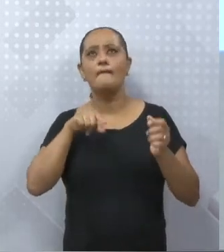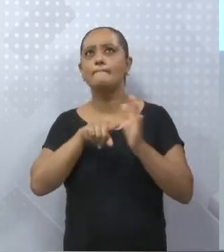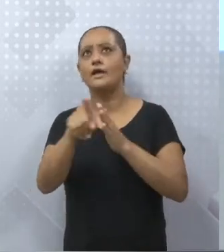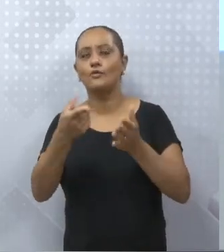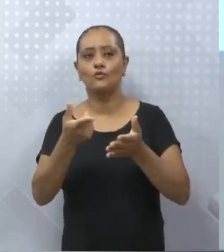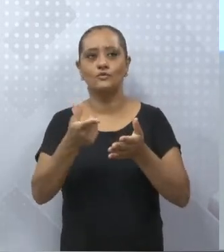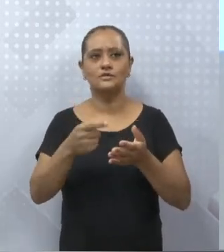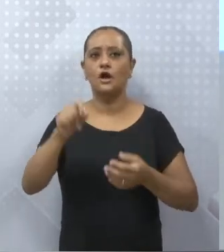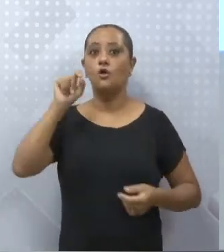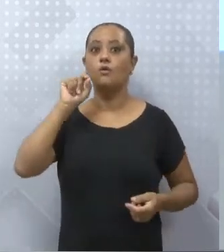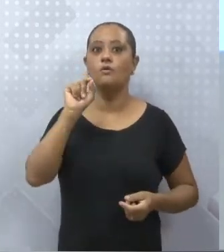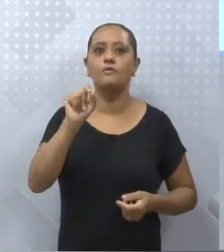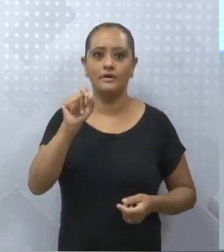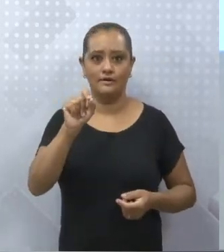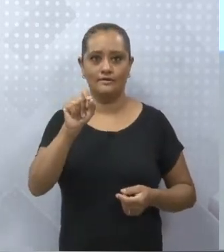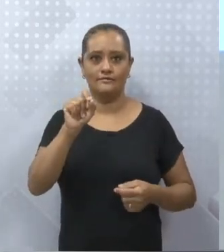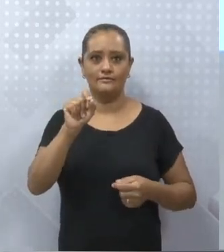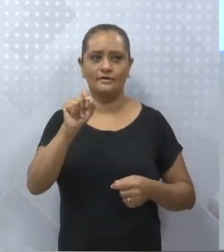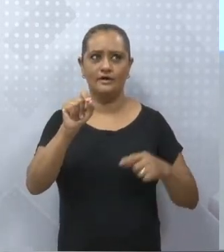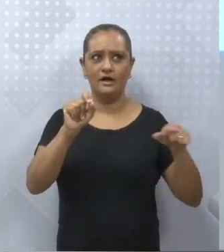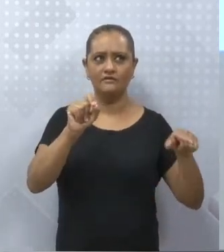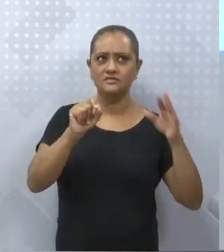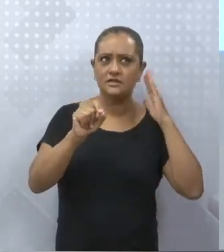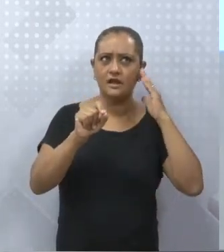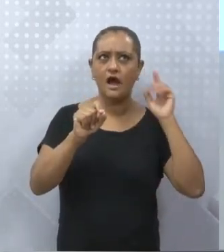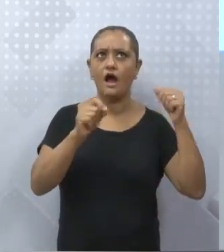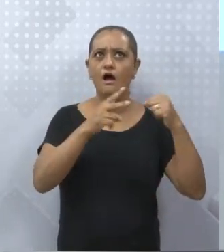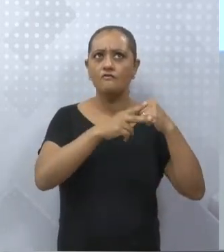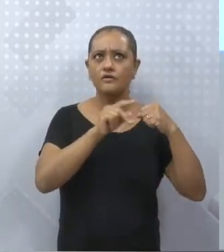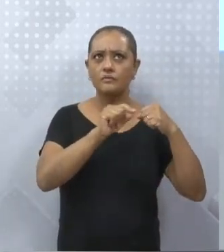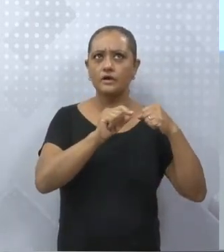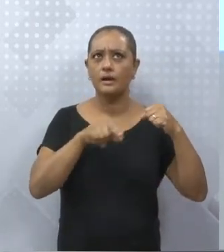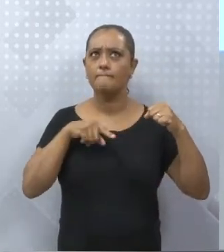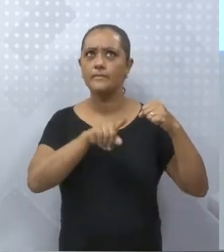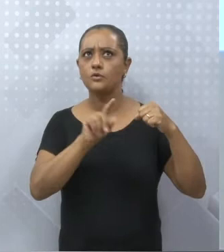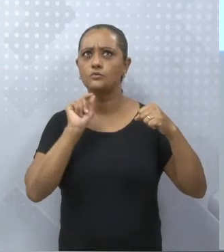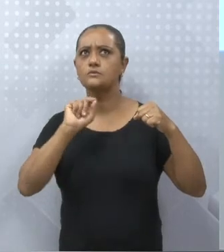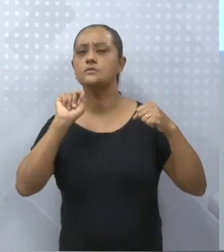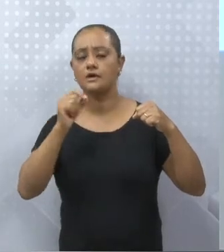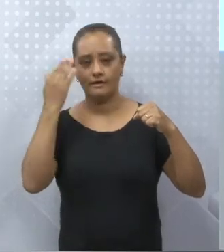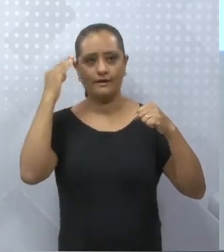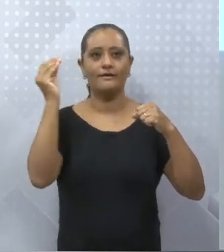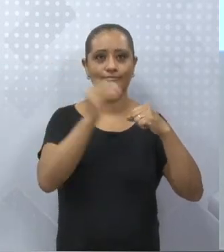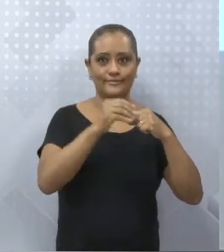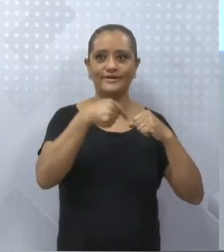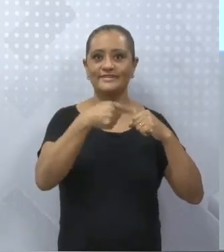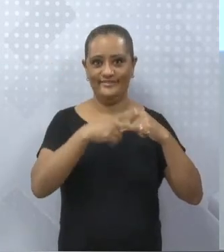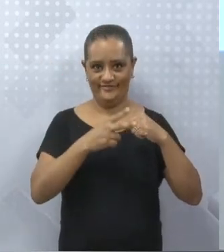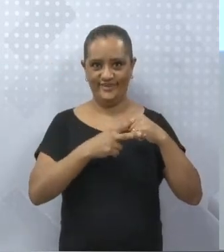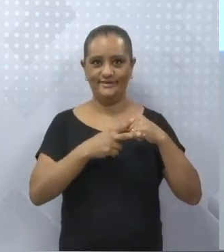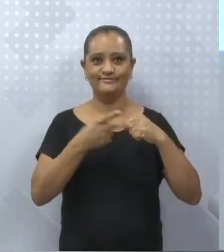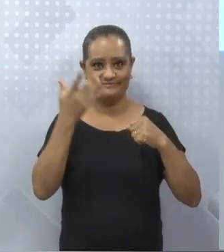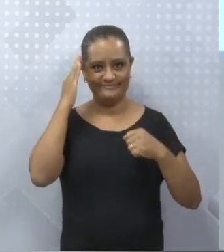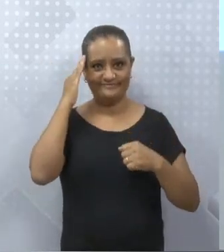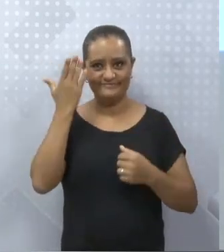lá da primeira oração que eu mostrei para vocês? Eu falei para vocês? Professor, eu vou comer